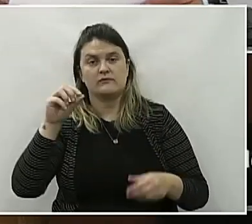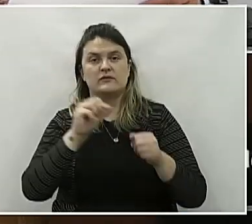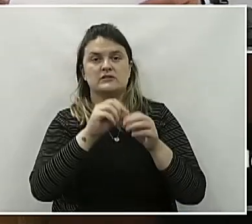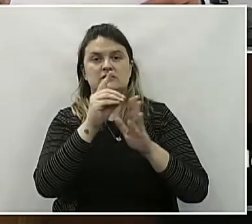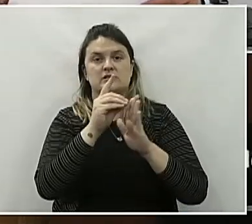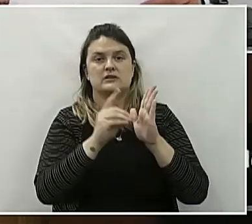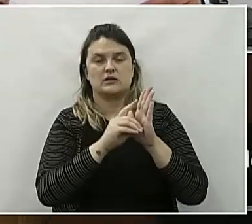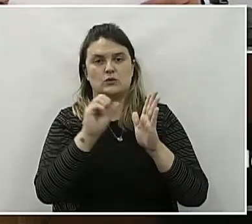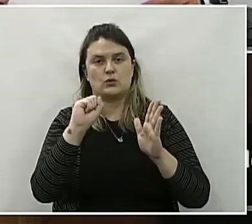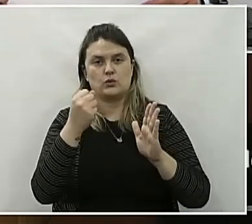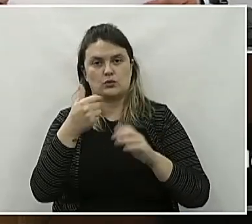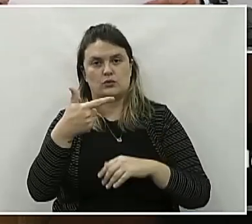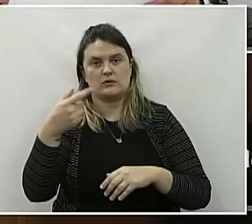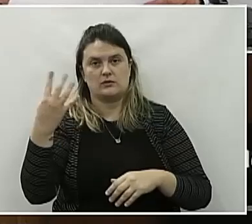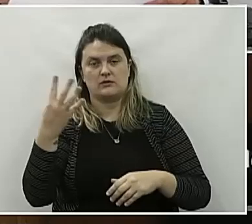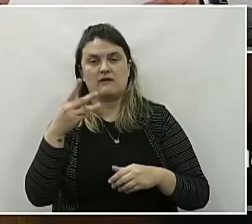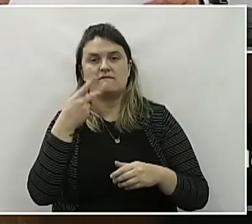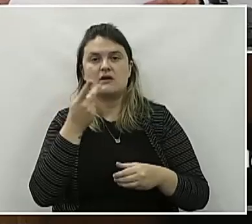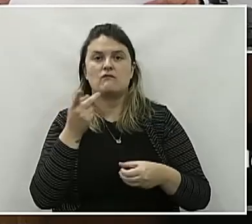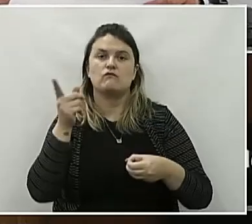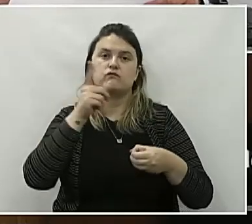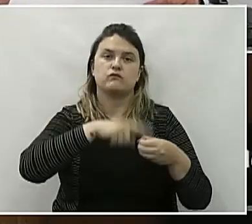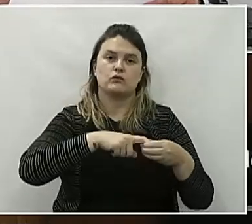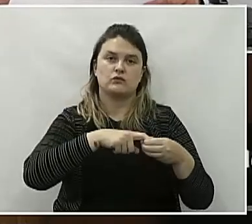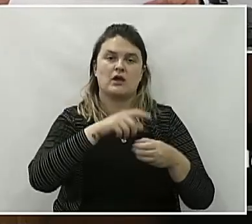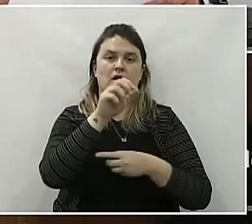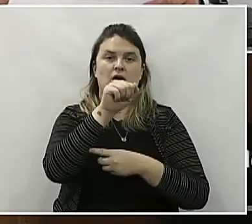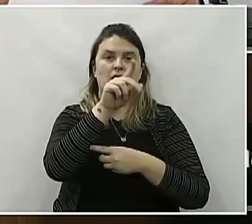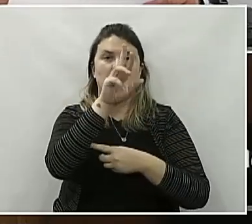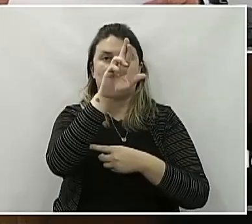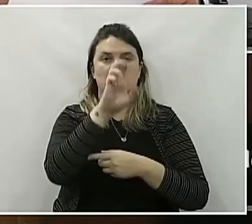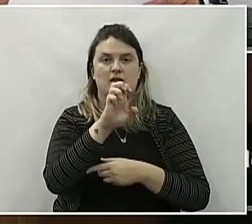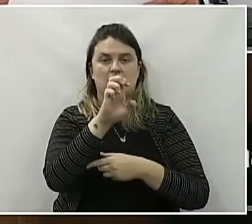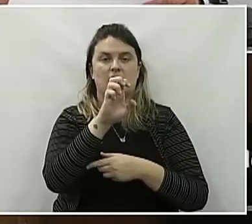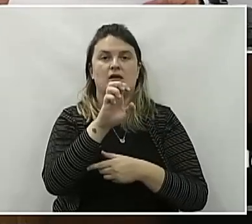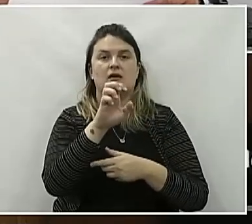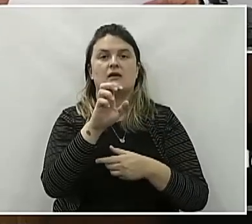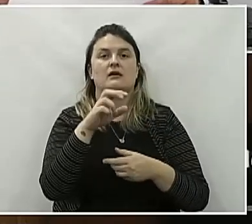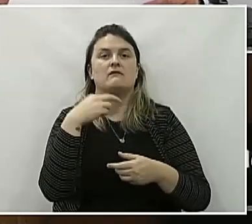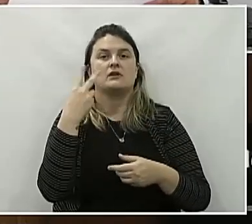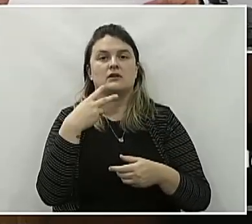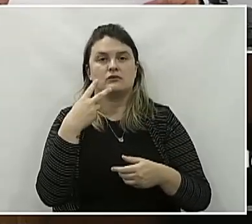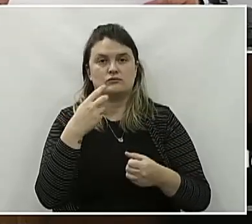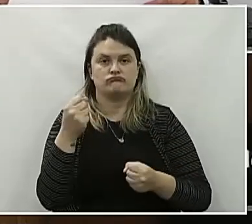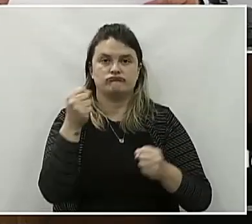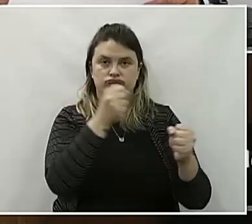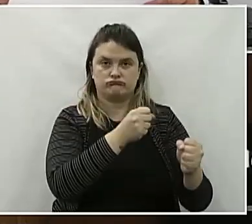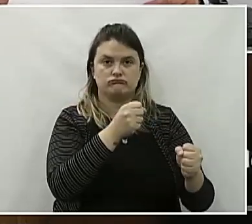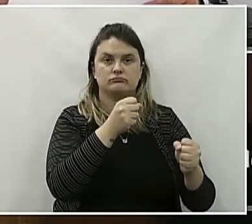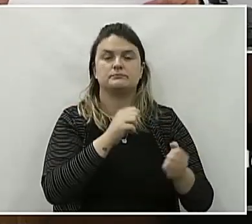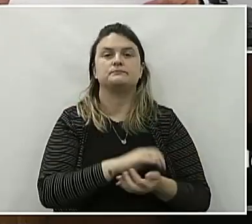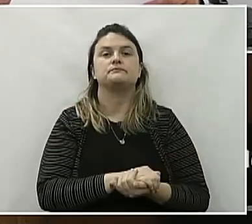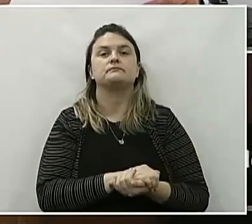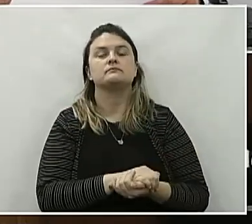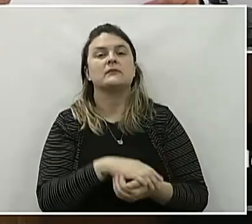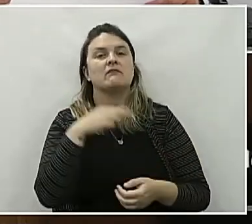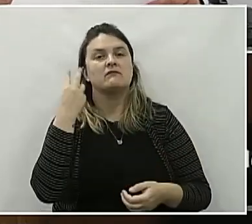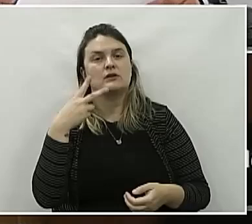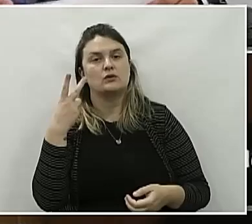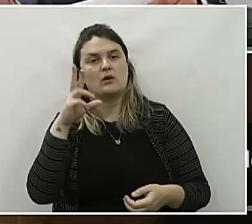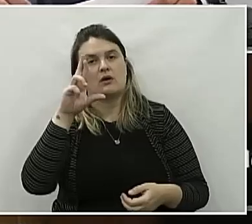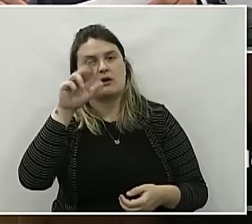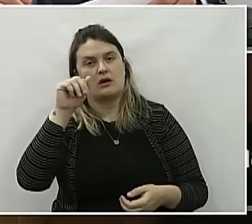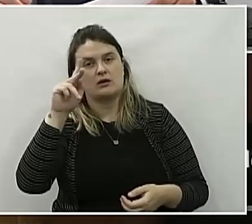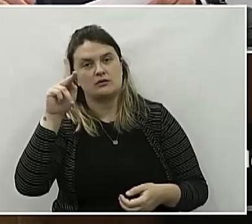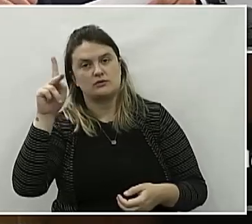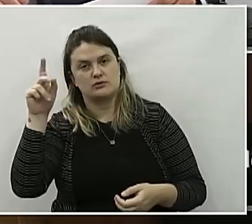2024, que dispõe sobre a recondução do Sr. André Cristiano Henrique ao cargo de vereador titular. Valdecir José Rático, presidente da Câmara Municipal